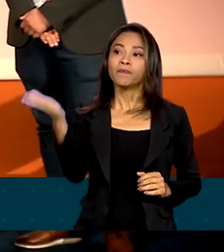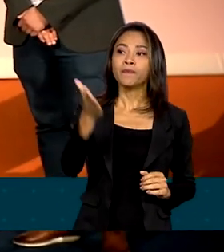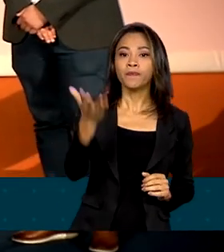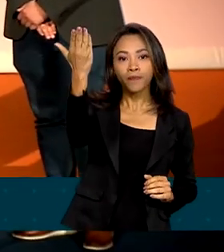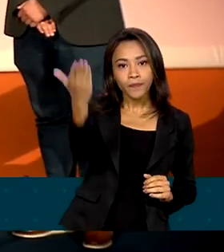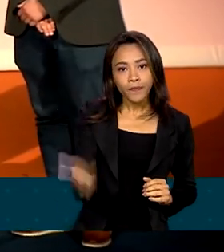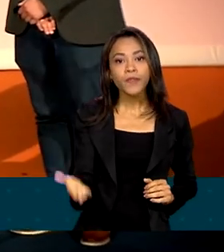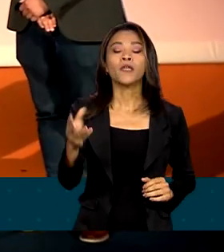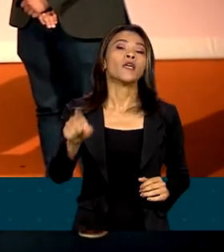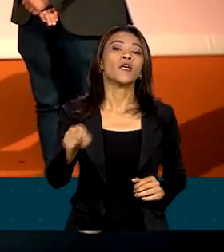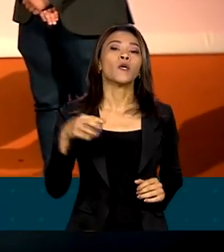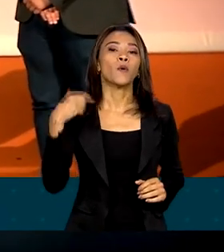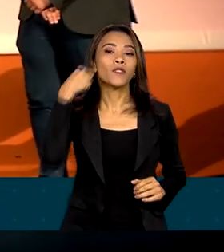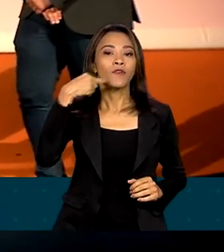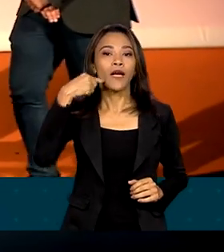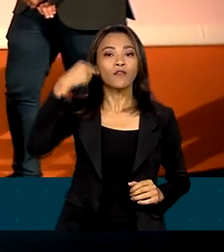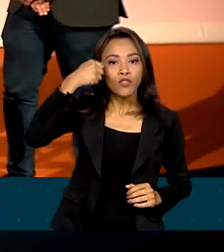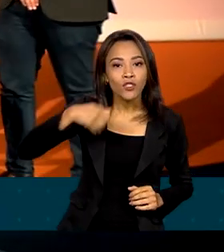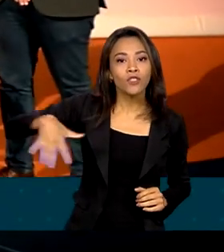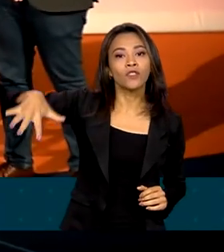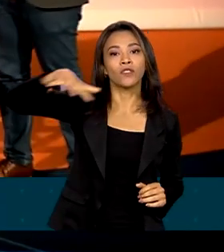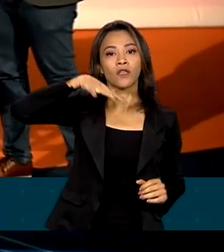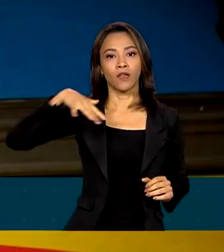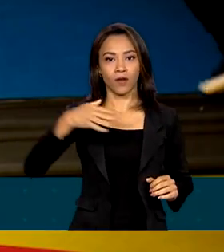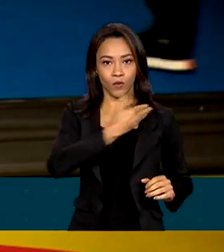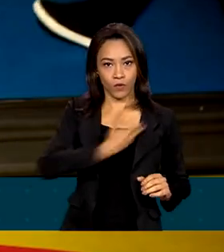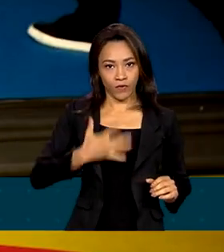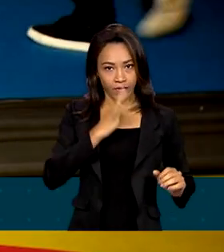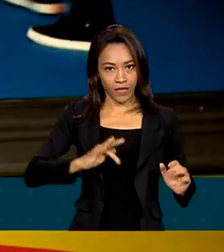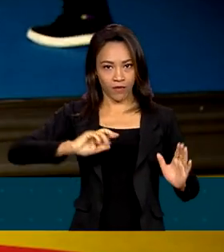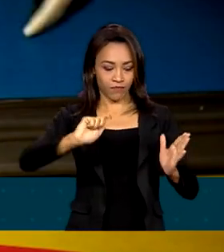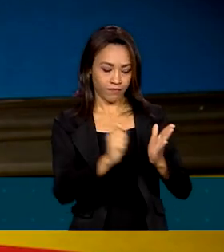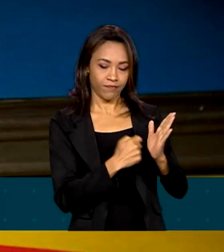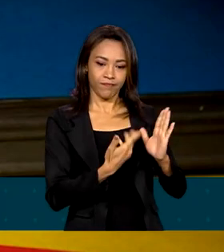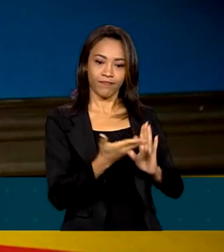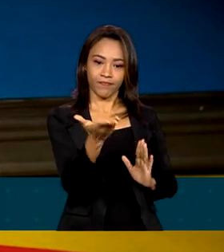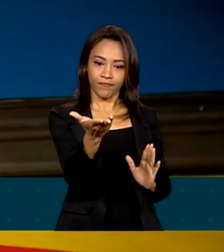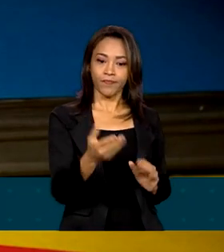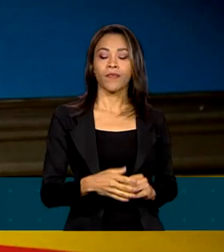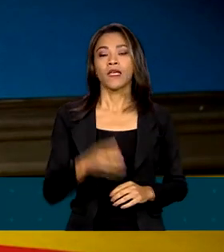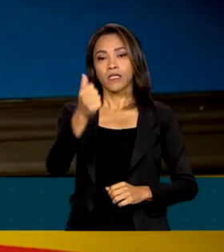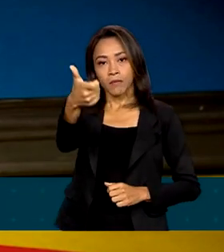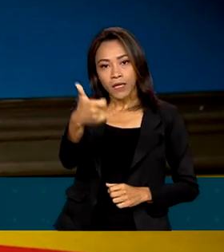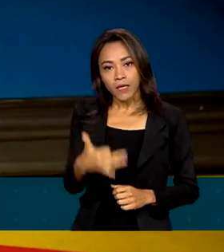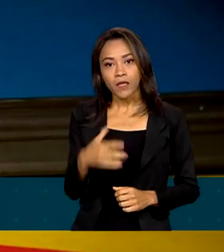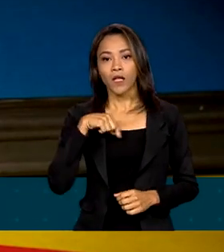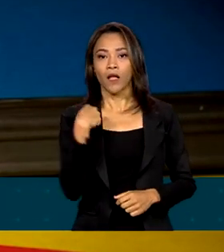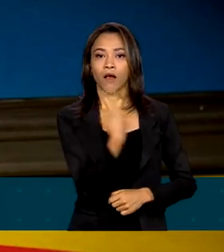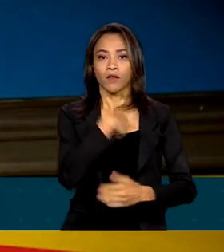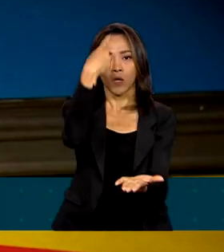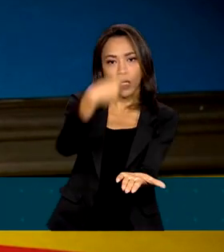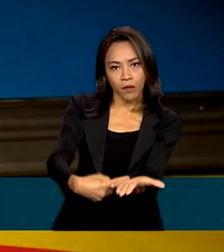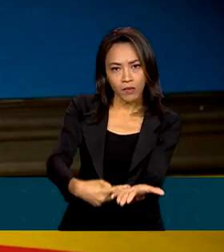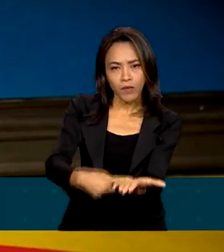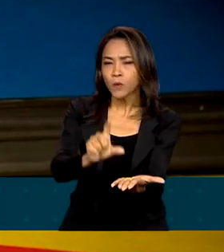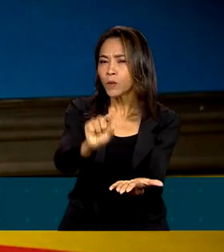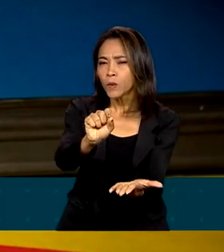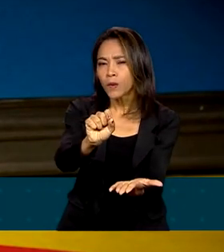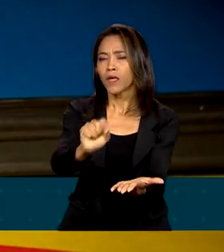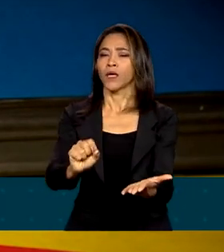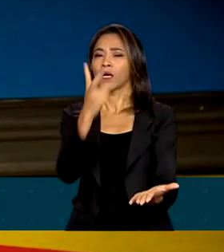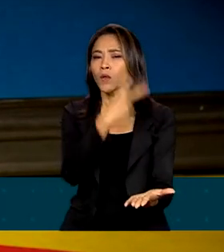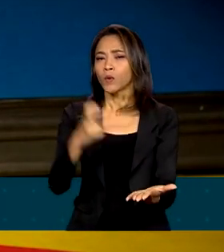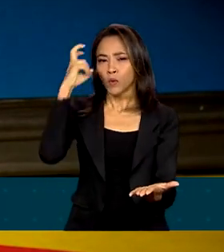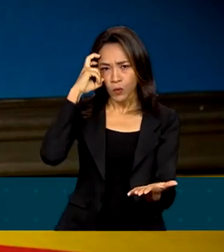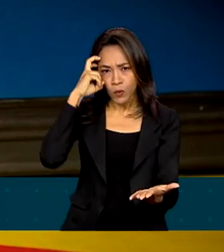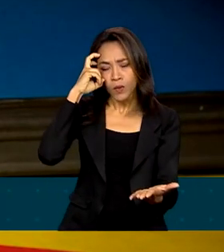advogado-geral da União, Jorge Messias. O nosso compromisso é garantir que a cultura voltou